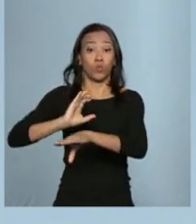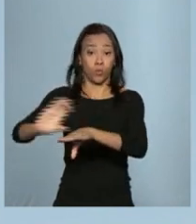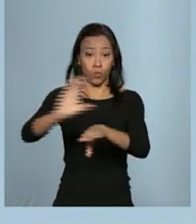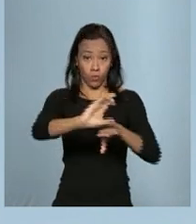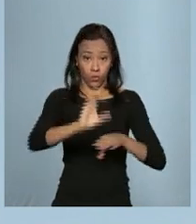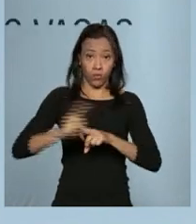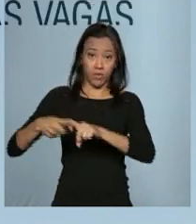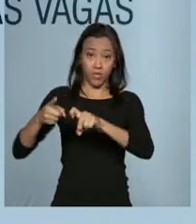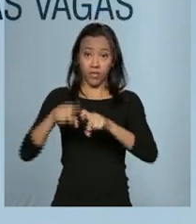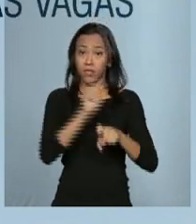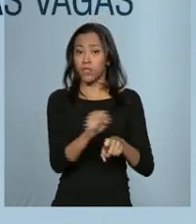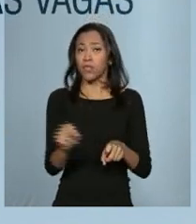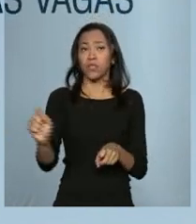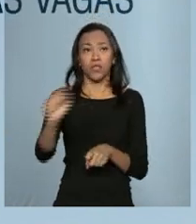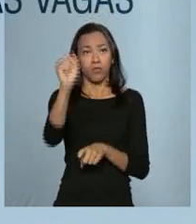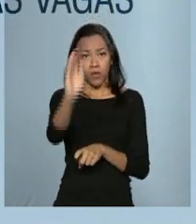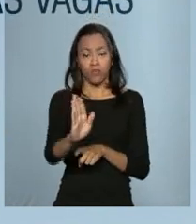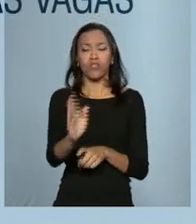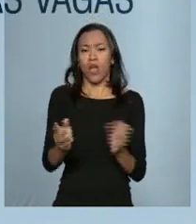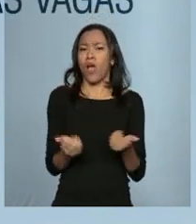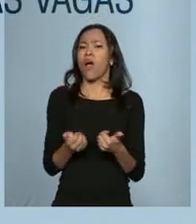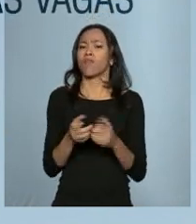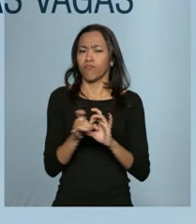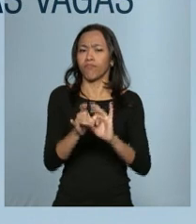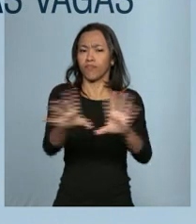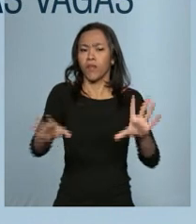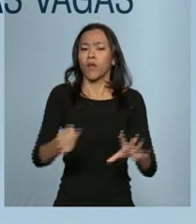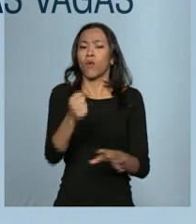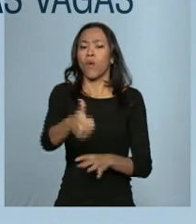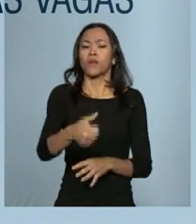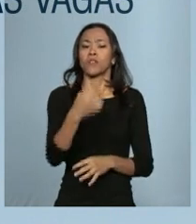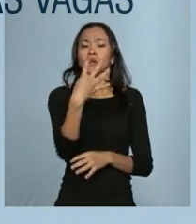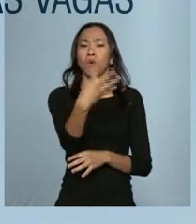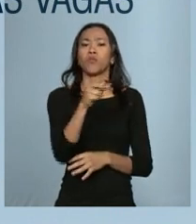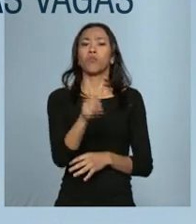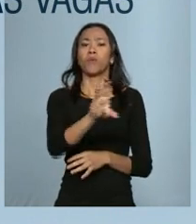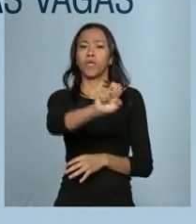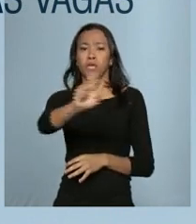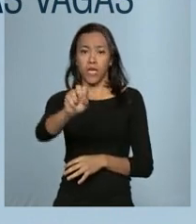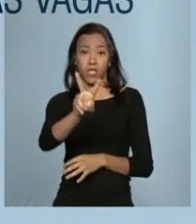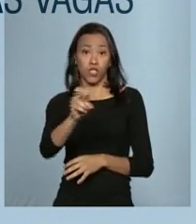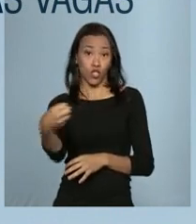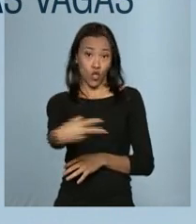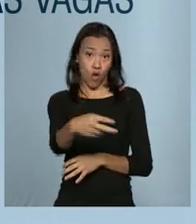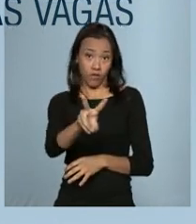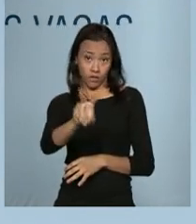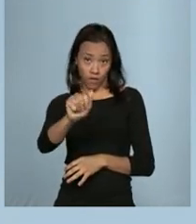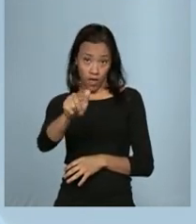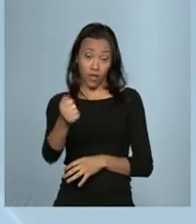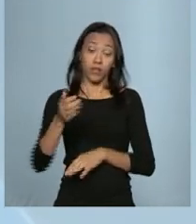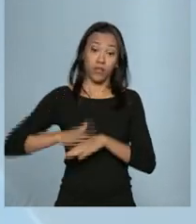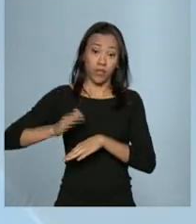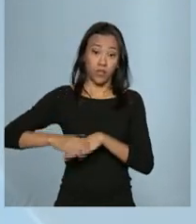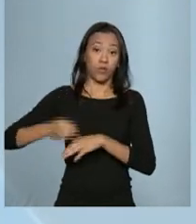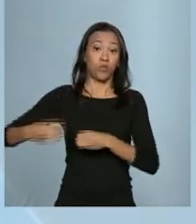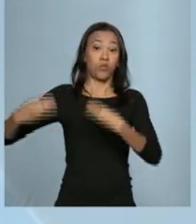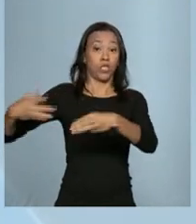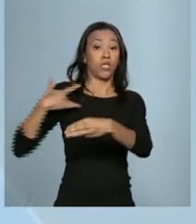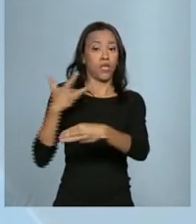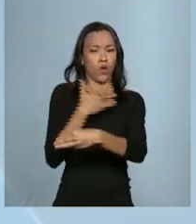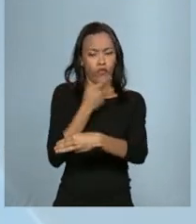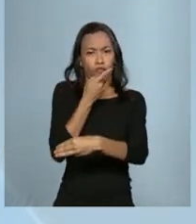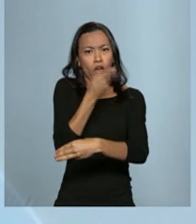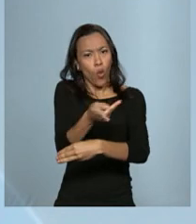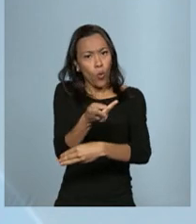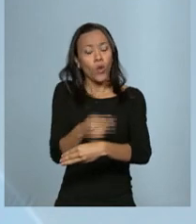o país. Já foram autorizadas quase 4.500 novas vagas. E segundo o Ministério da Saúde, em 2014,